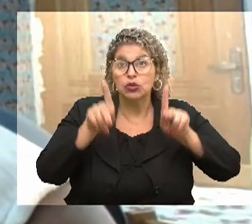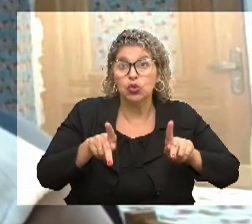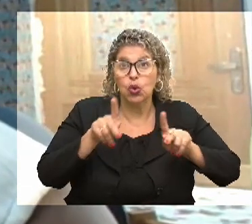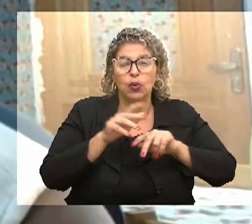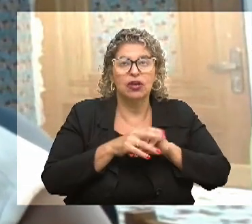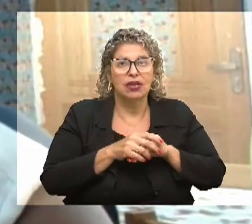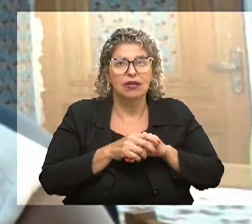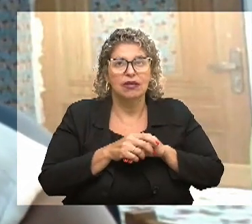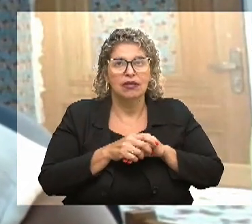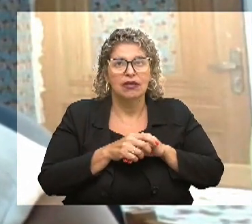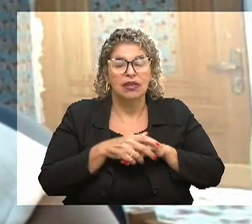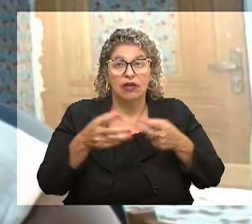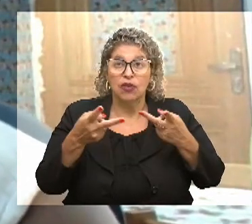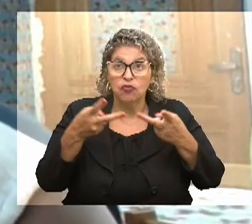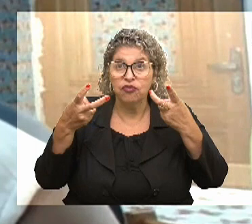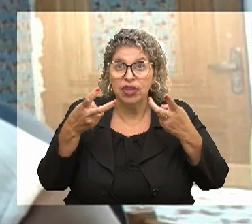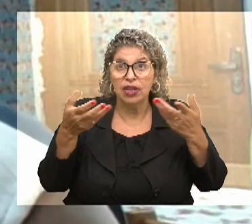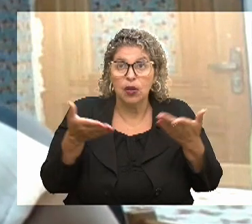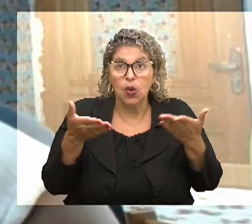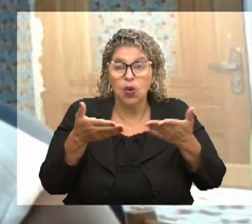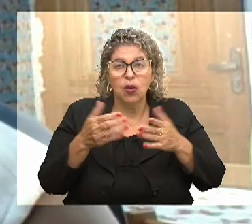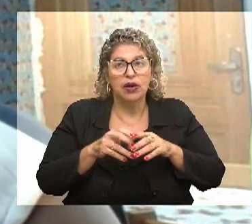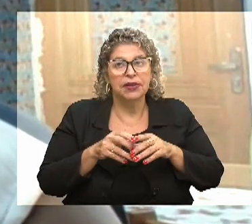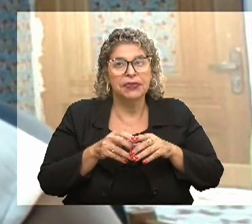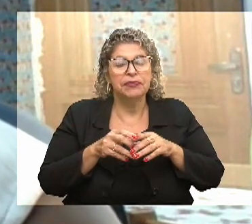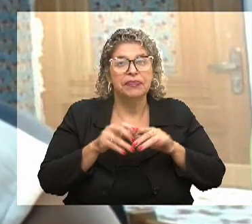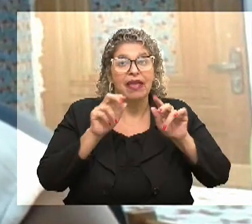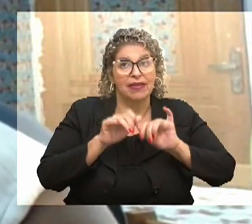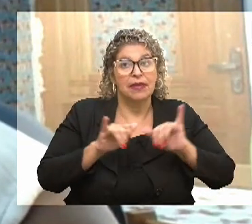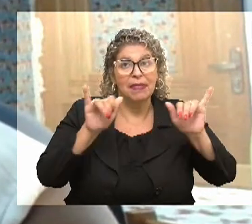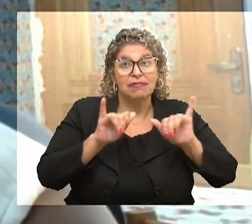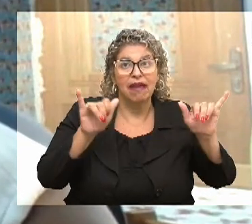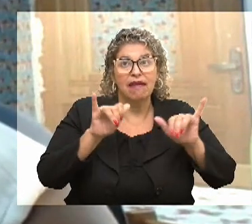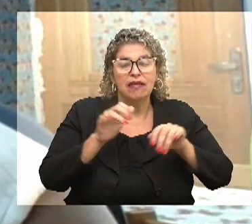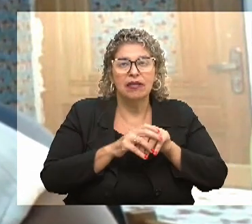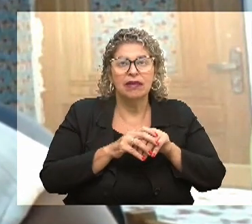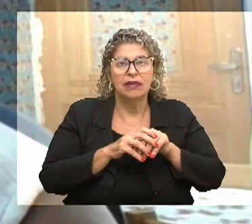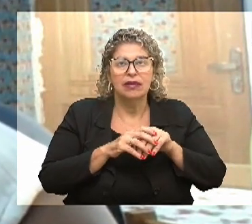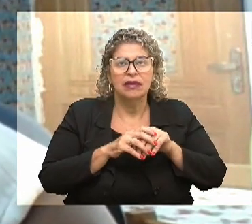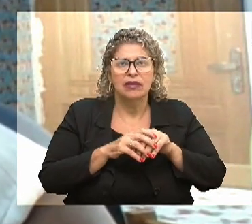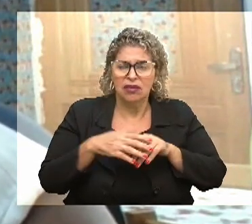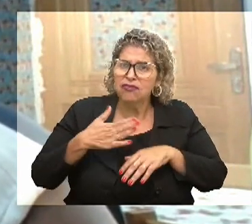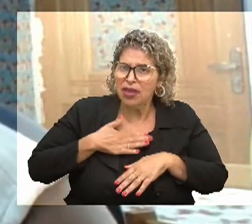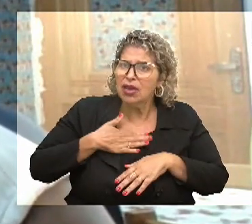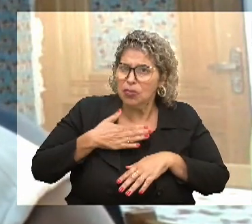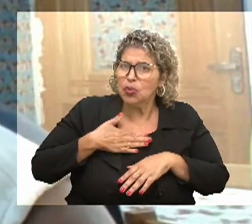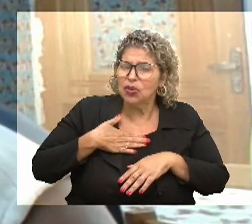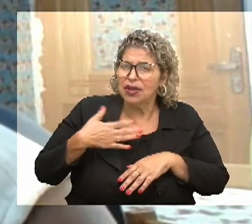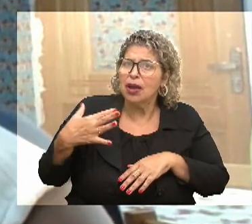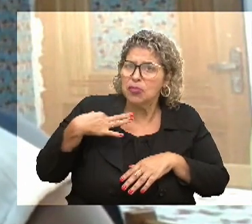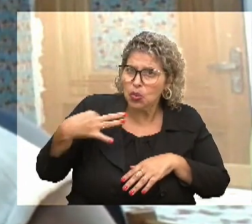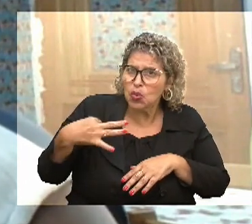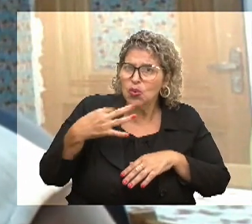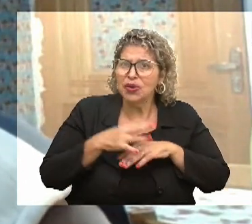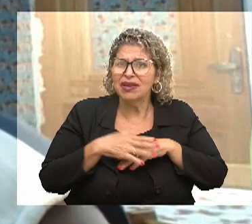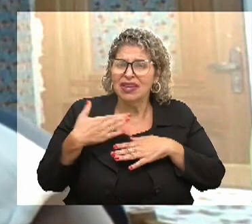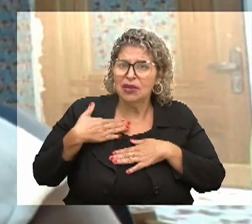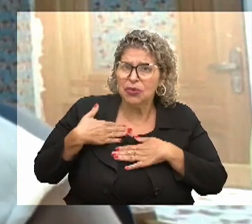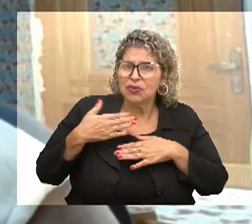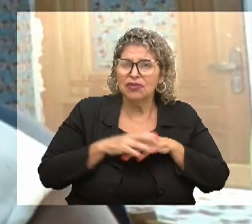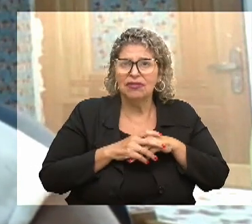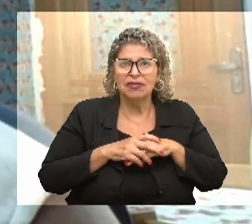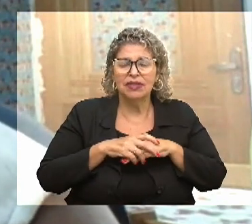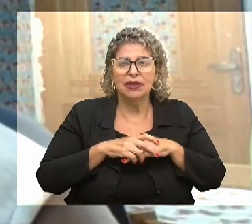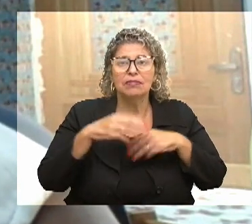vão ver essa matéria, que venha procurar tanto eu como o Felipe na Misturaí, ou lá